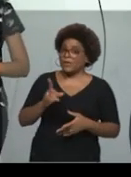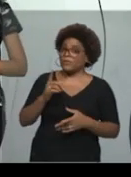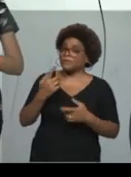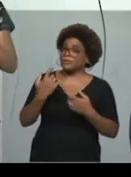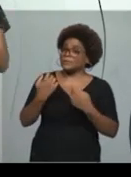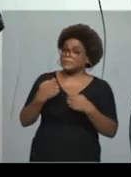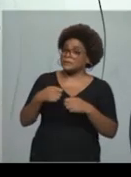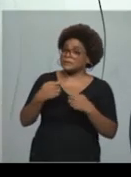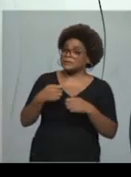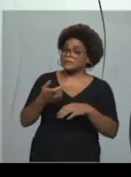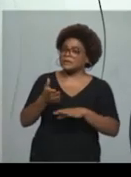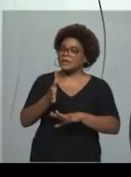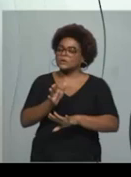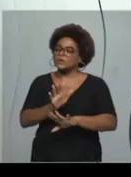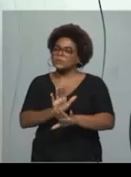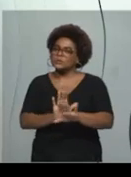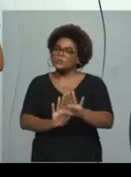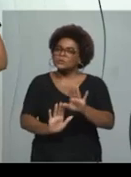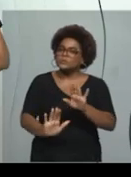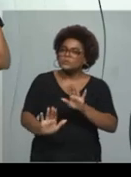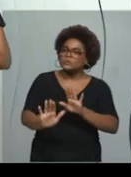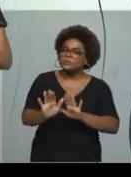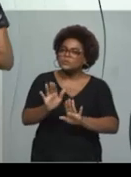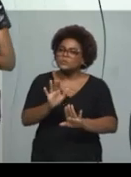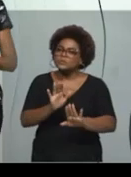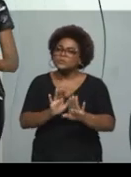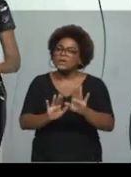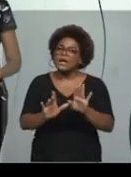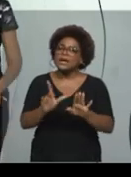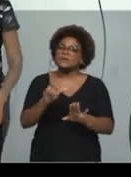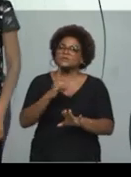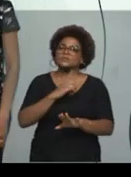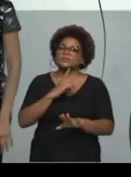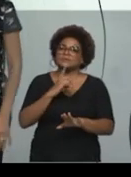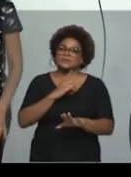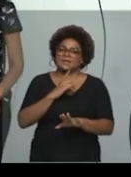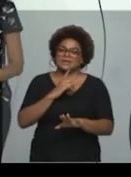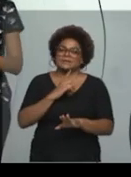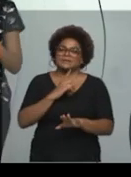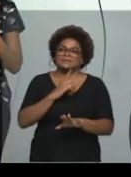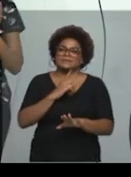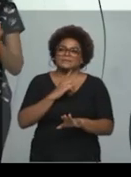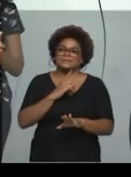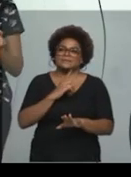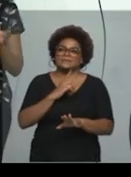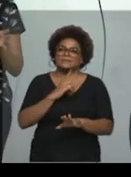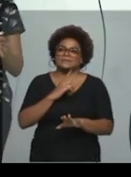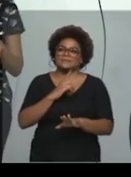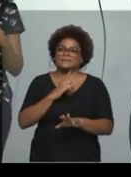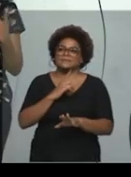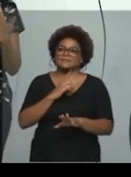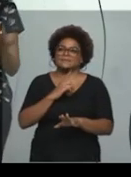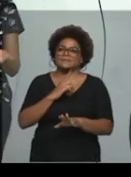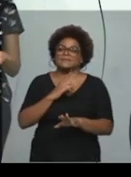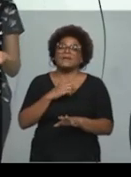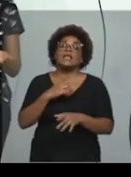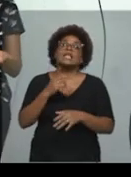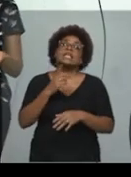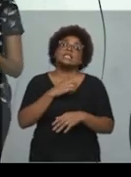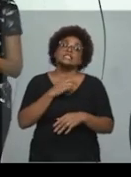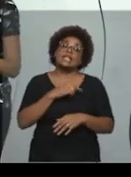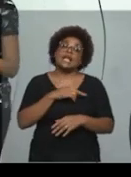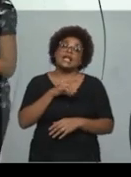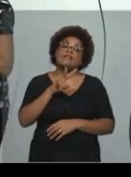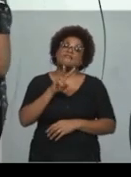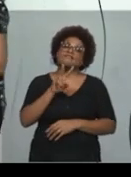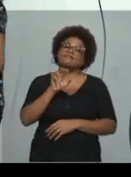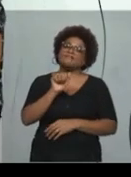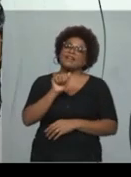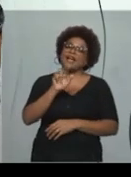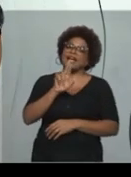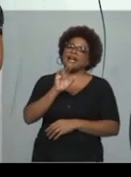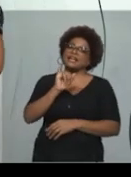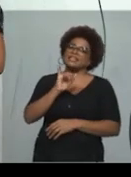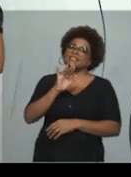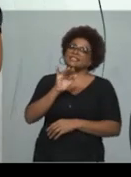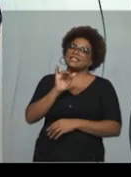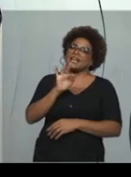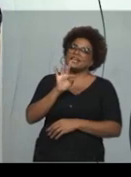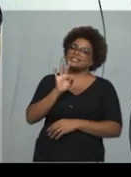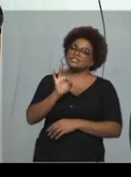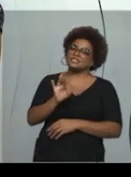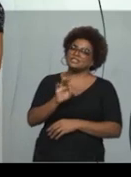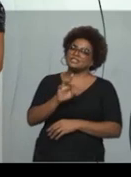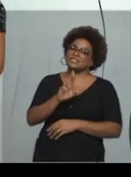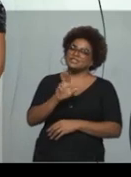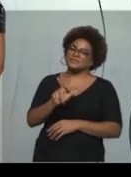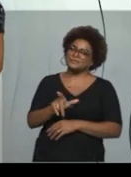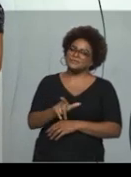cuidado com isso, porque você acaba familiarizando, tá? E a variante é diferente. Então, aqui,